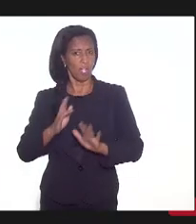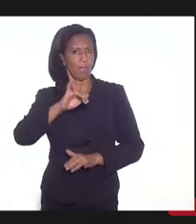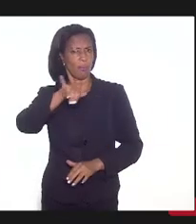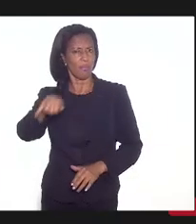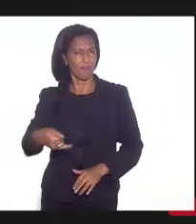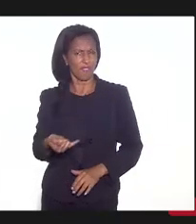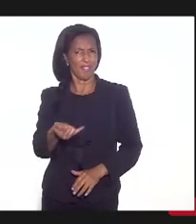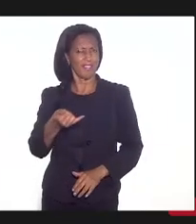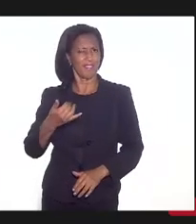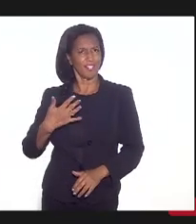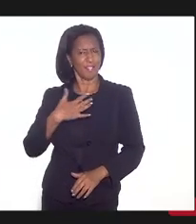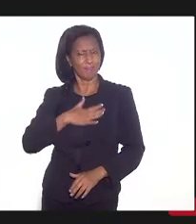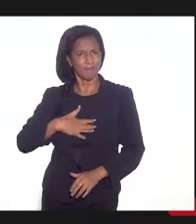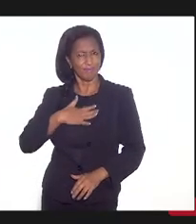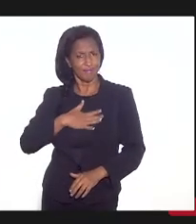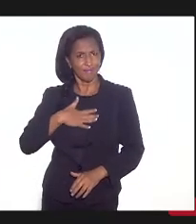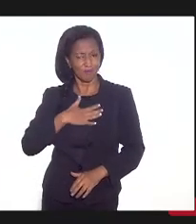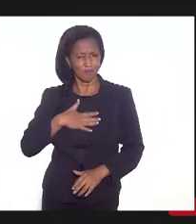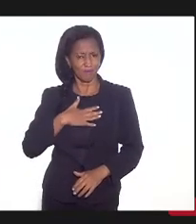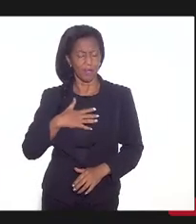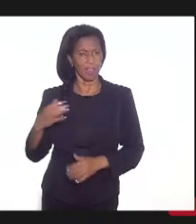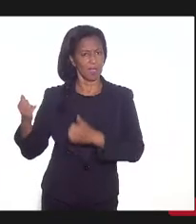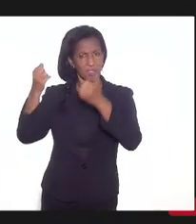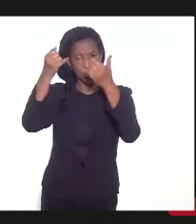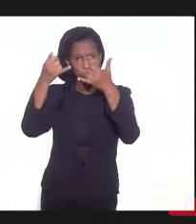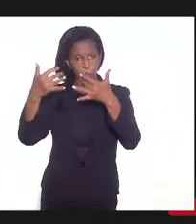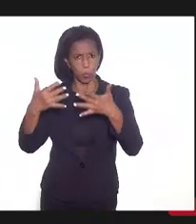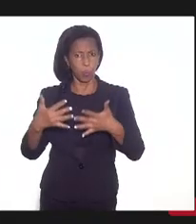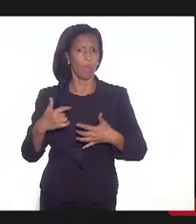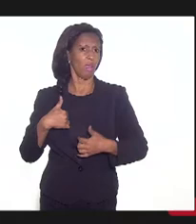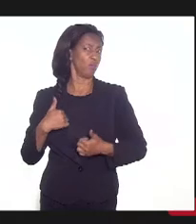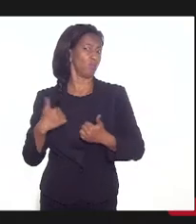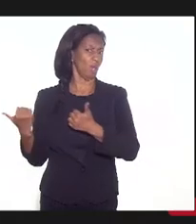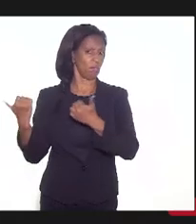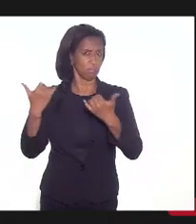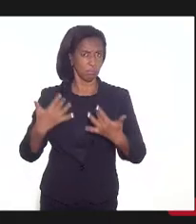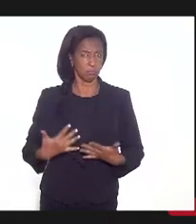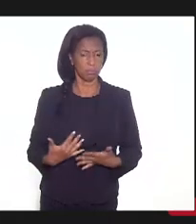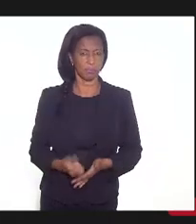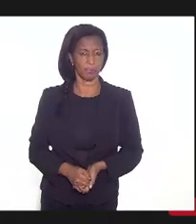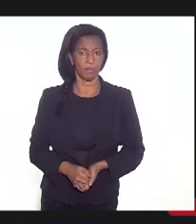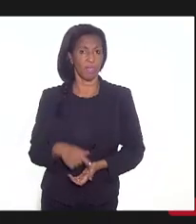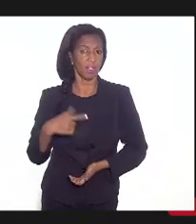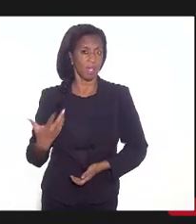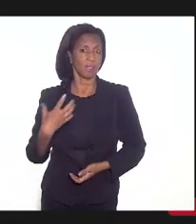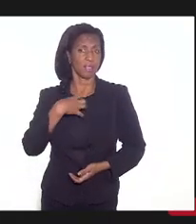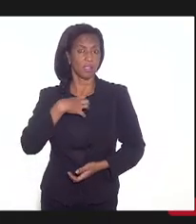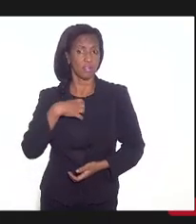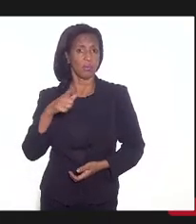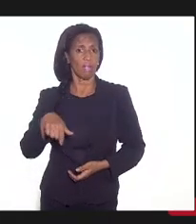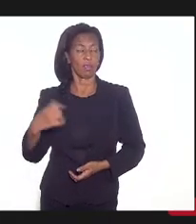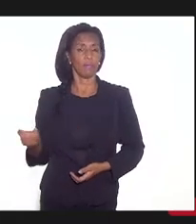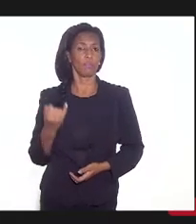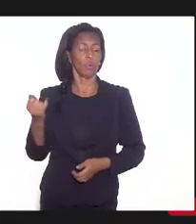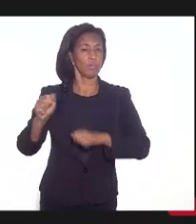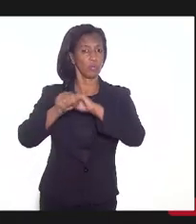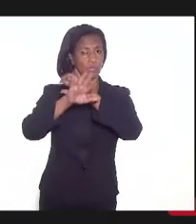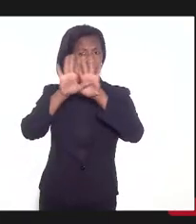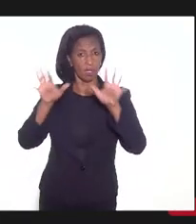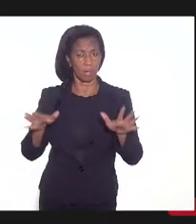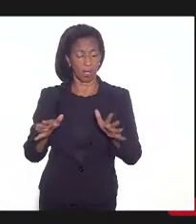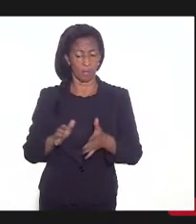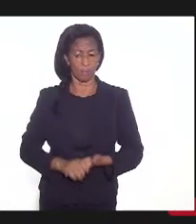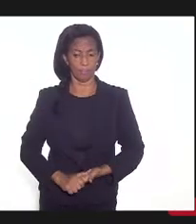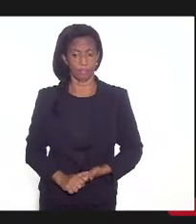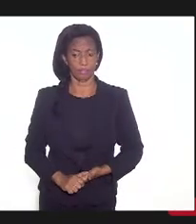benefícios, claro, com esses detalhes que eu mencionei aqui, e é nesse sentido que é importante deixar claro que a gente está no